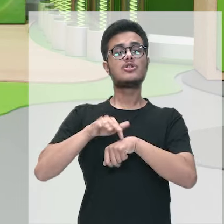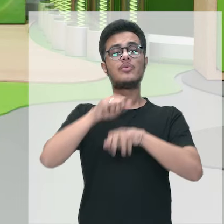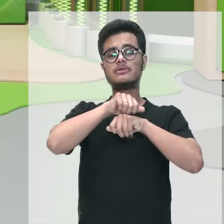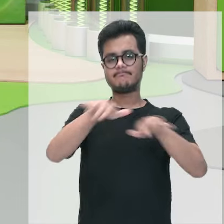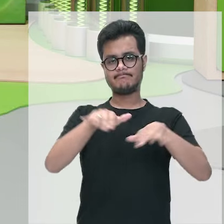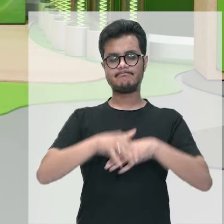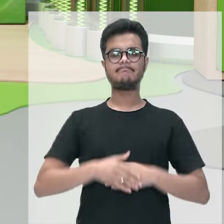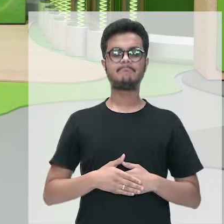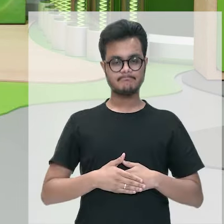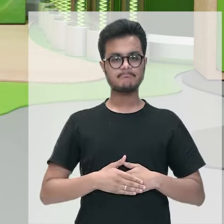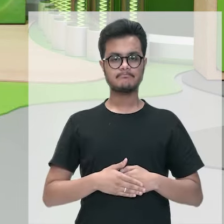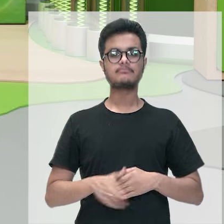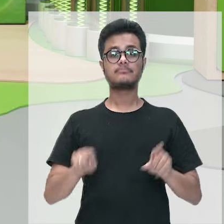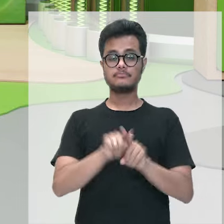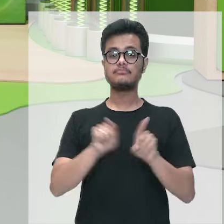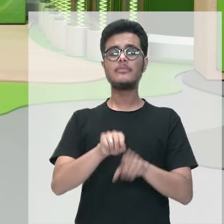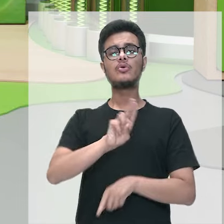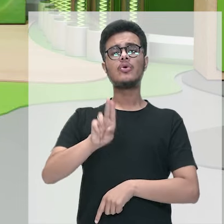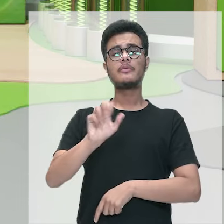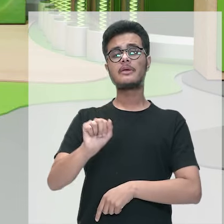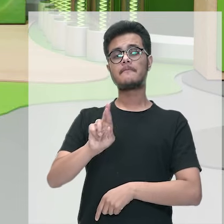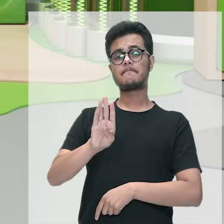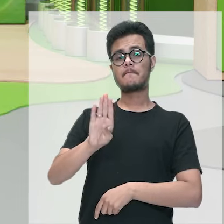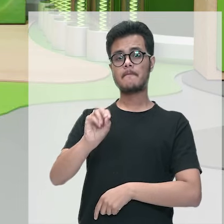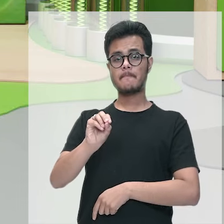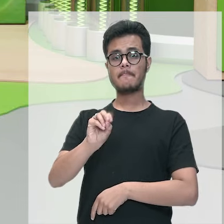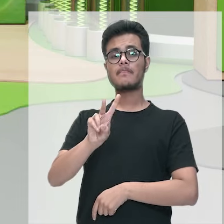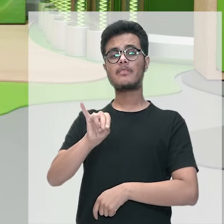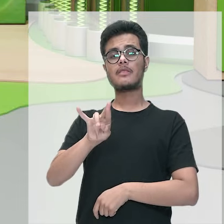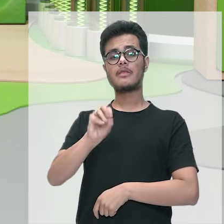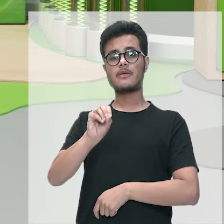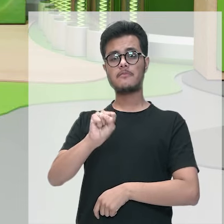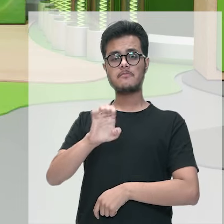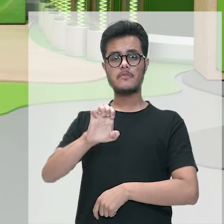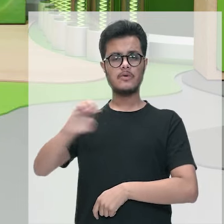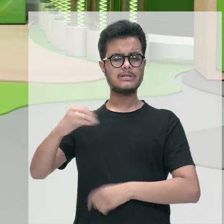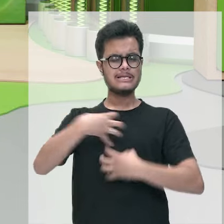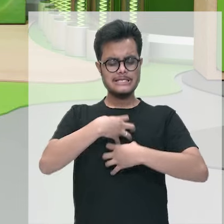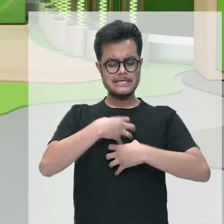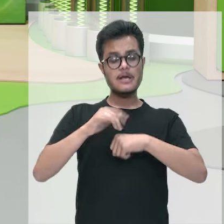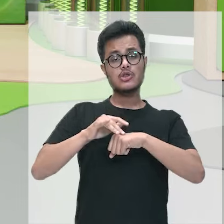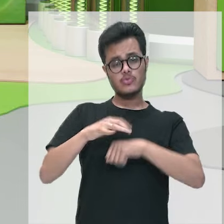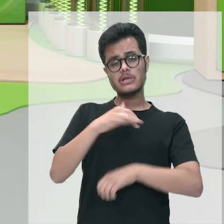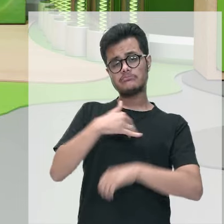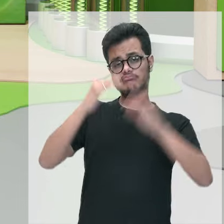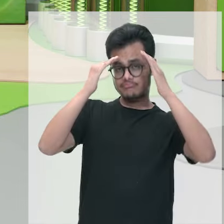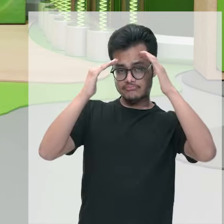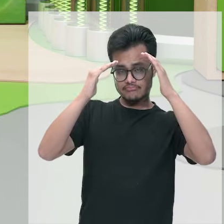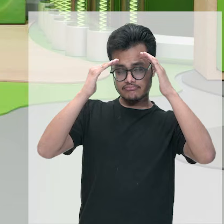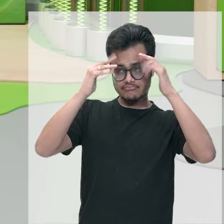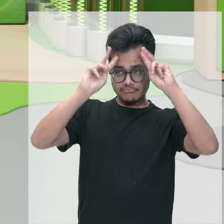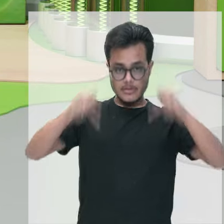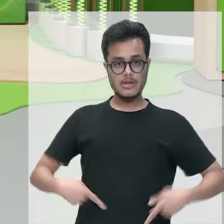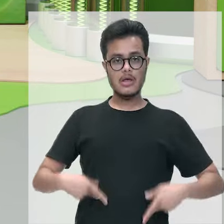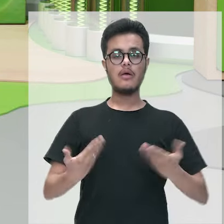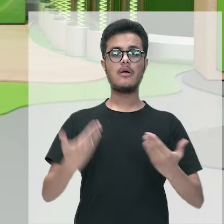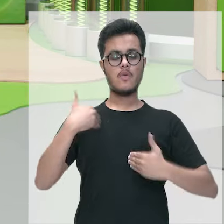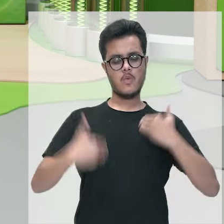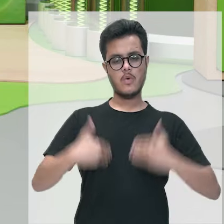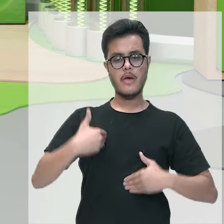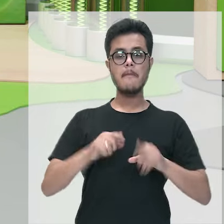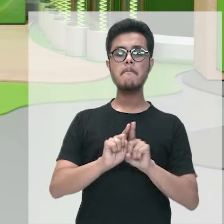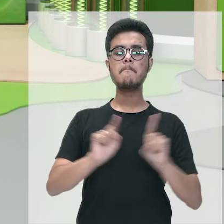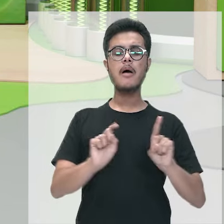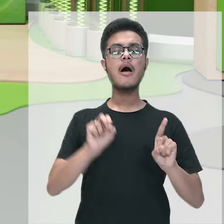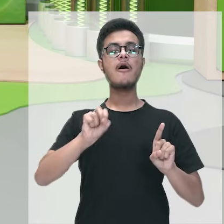doenças, que são arboviroses, que causam algumas doenças no ser humano. Mas quem vai causar, na verdade,